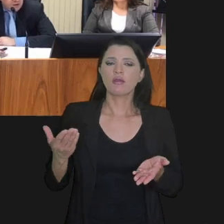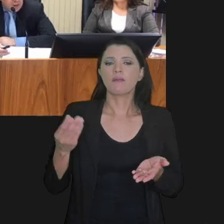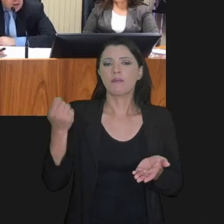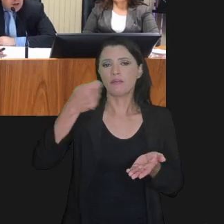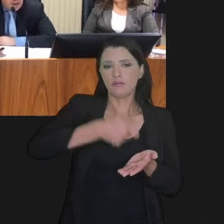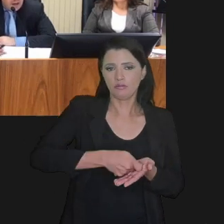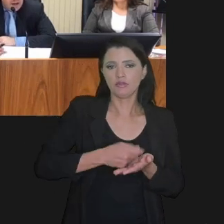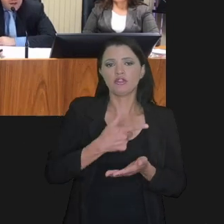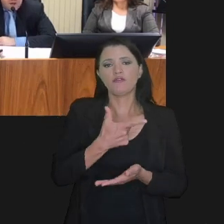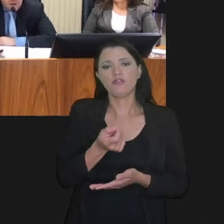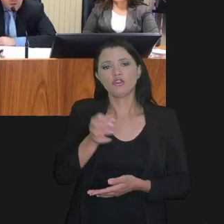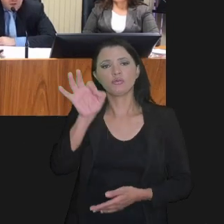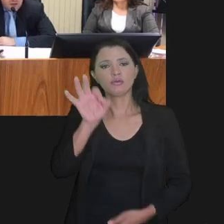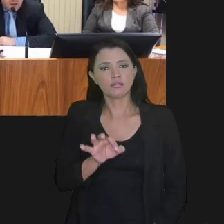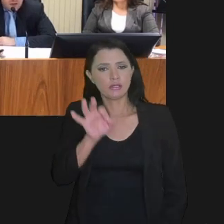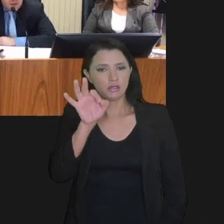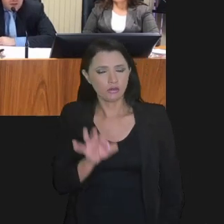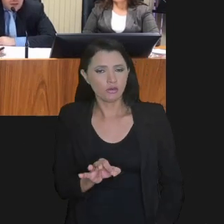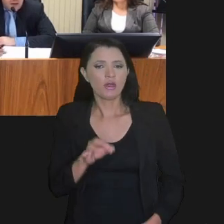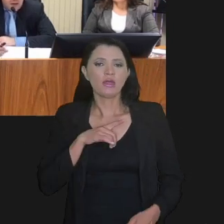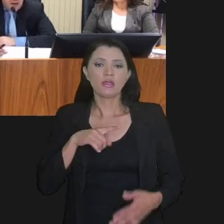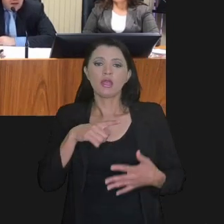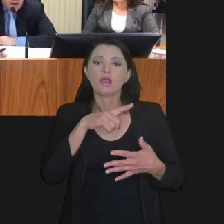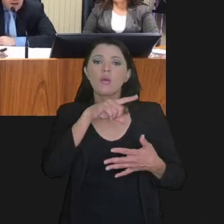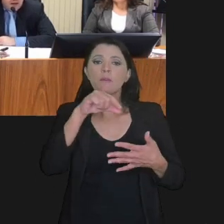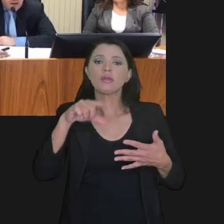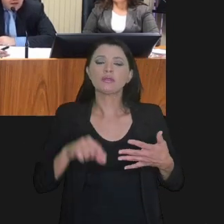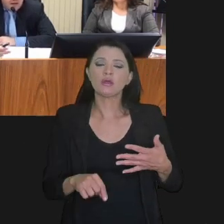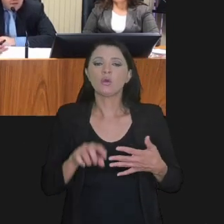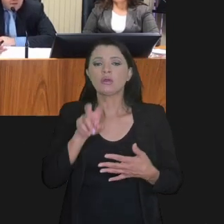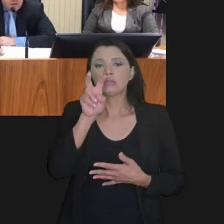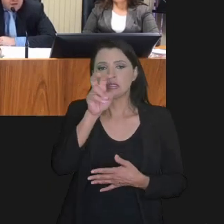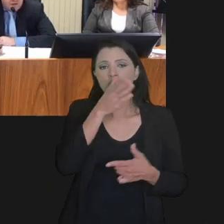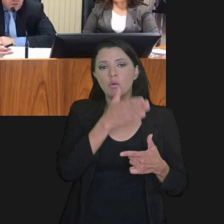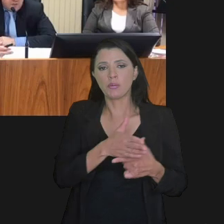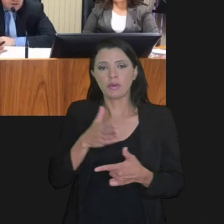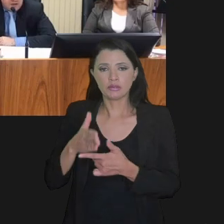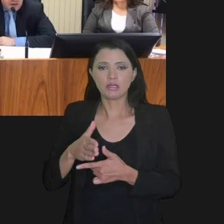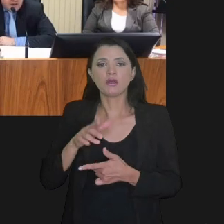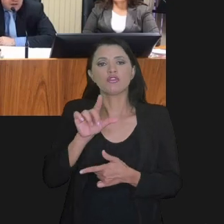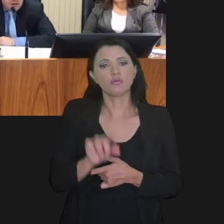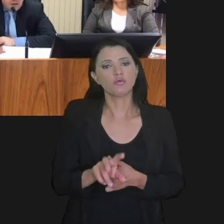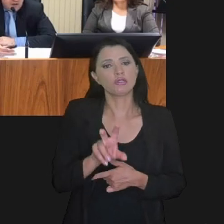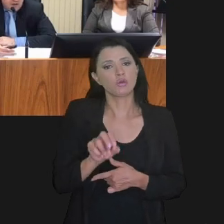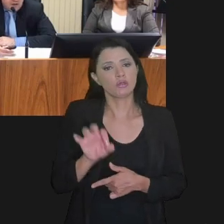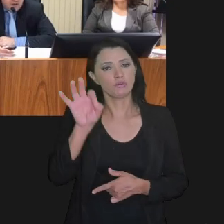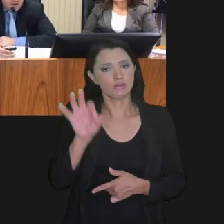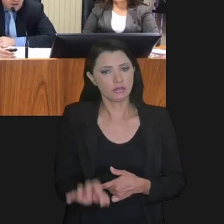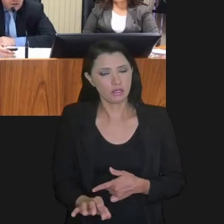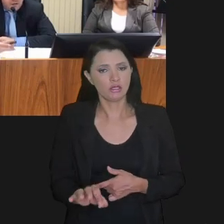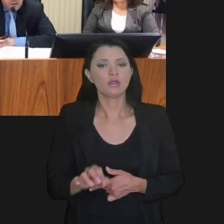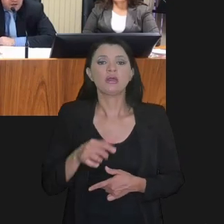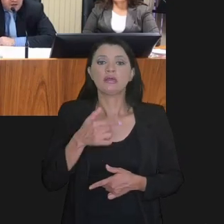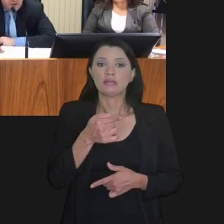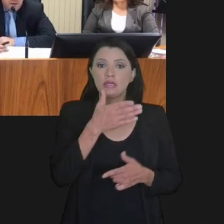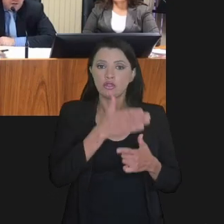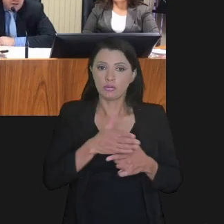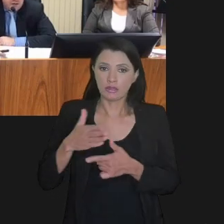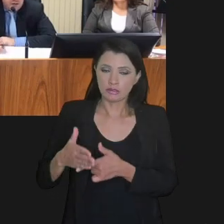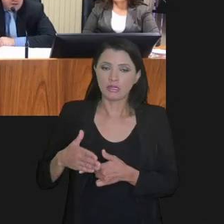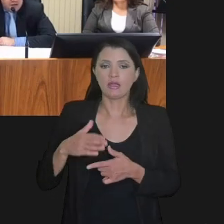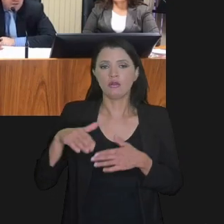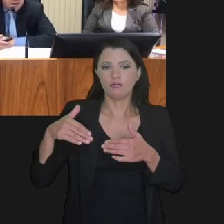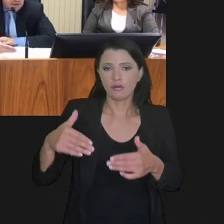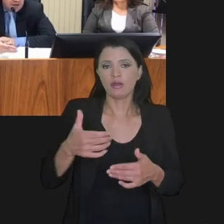valor a entrada é de 5% e aí ter essas opções de 5 parcelas com redução de 50%,